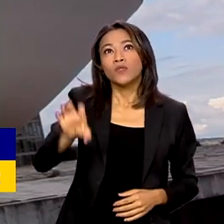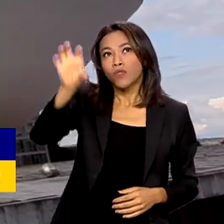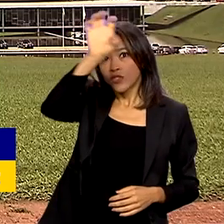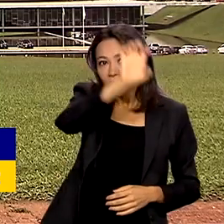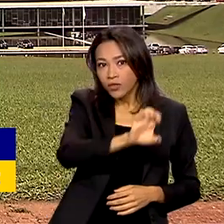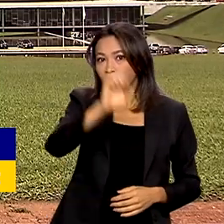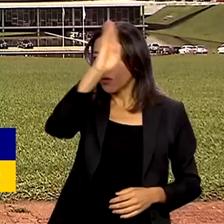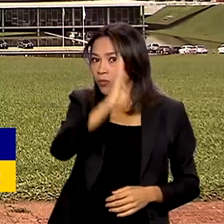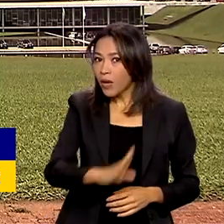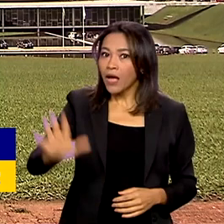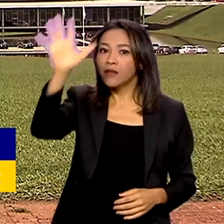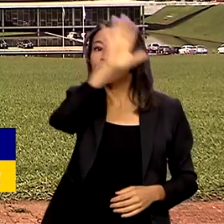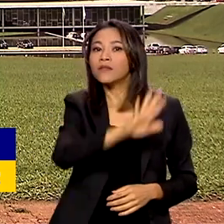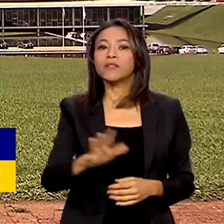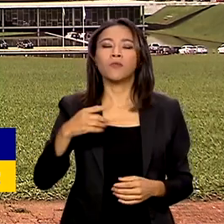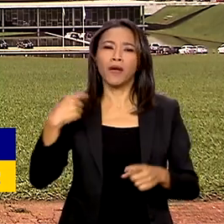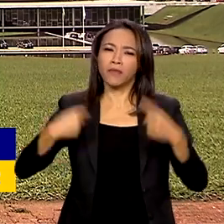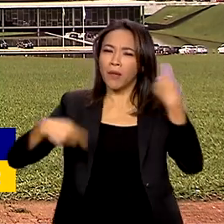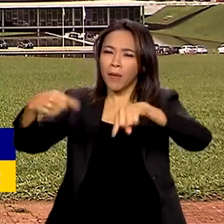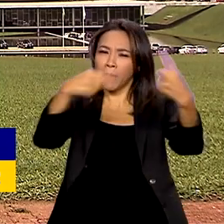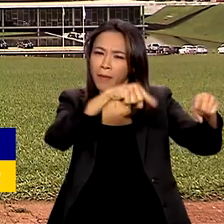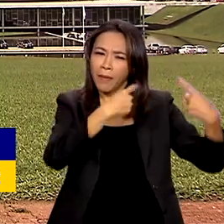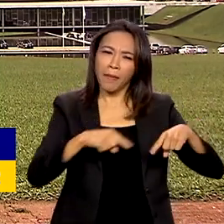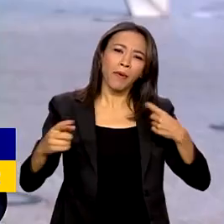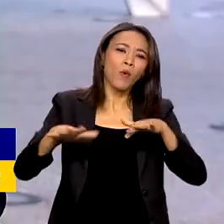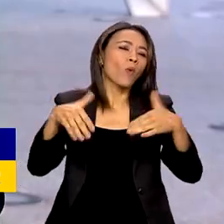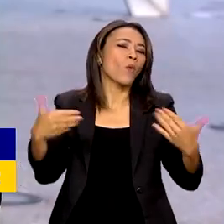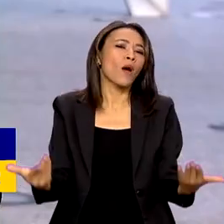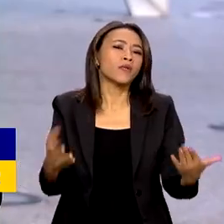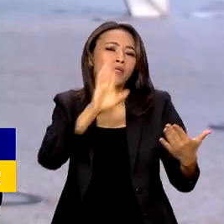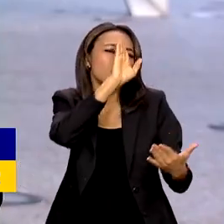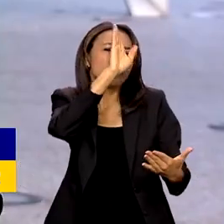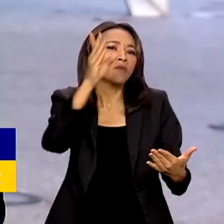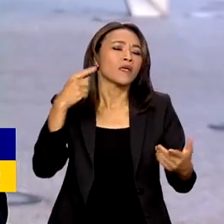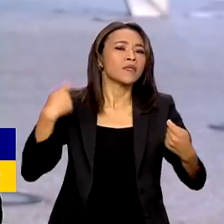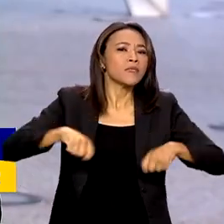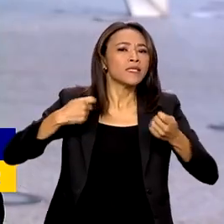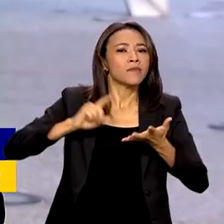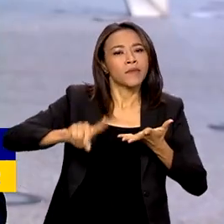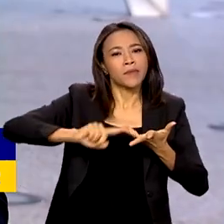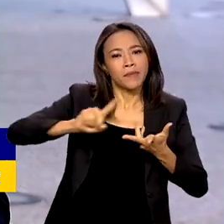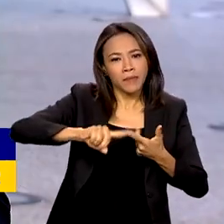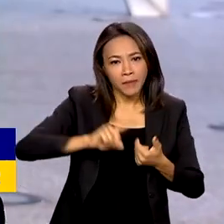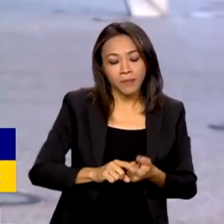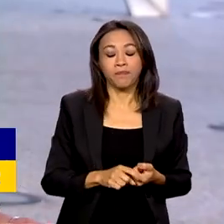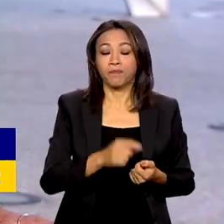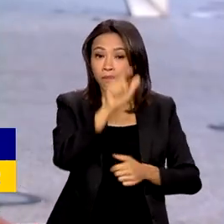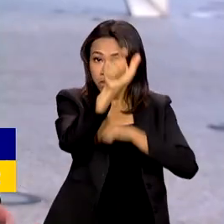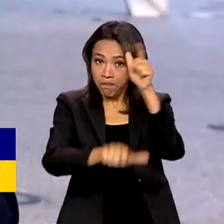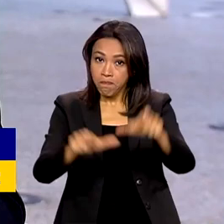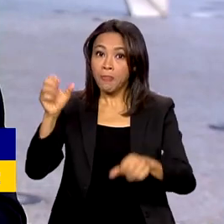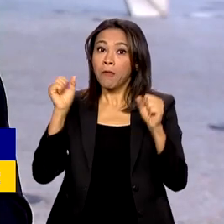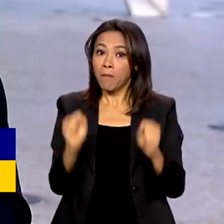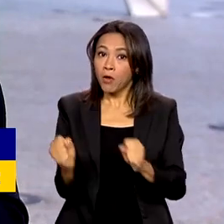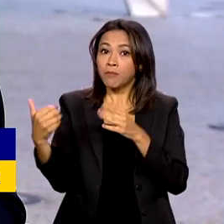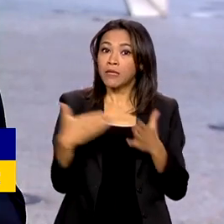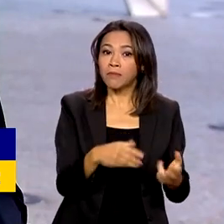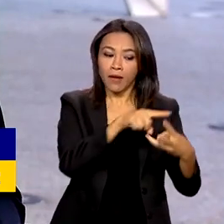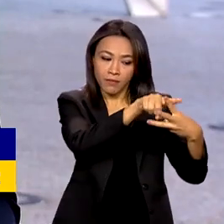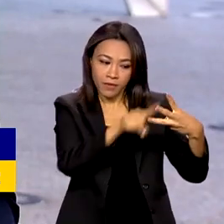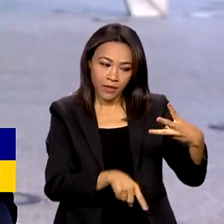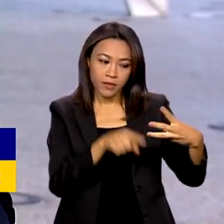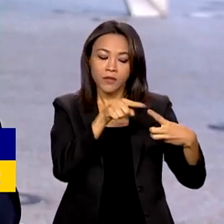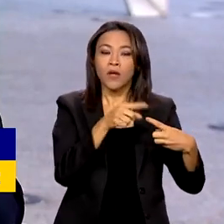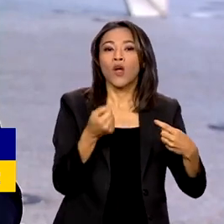federação para discutir essas prioridades. O cidadão poderá participar do planejamento do país de três maneiras.